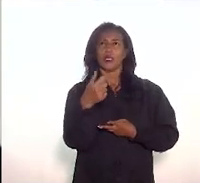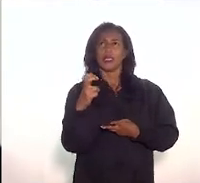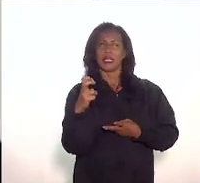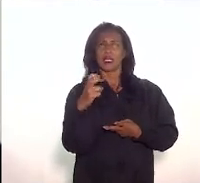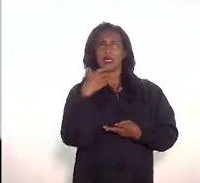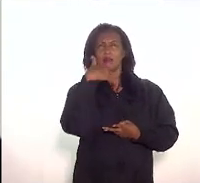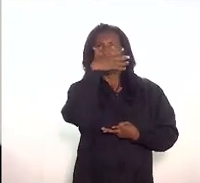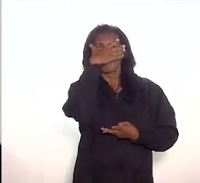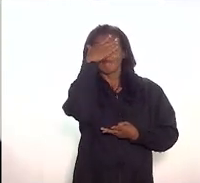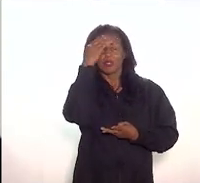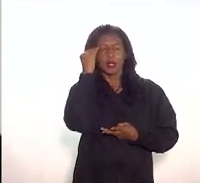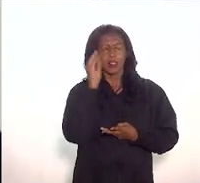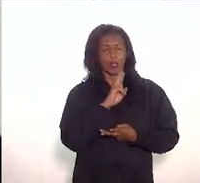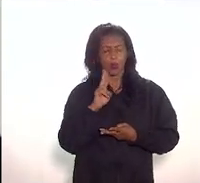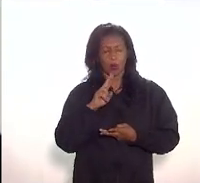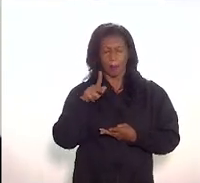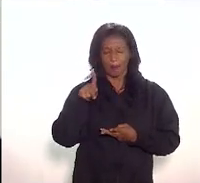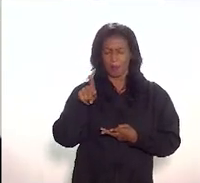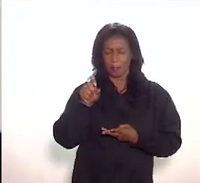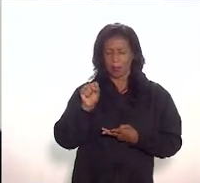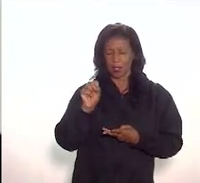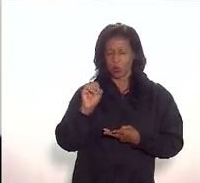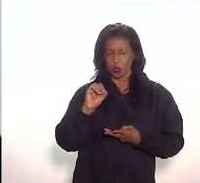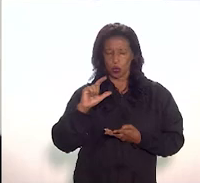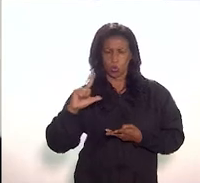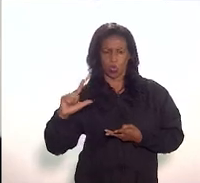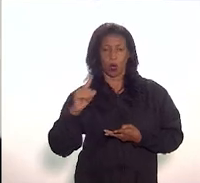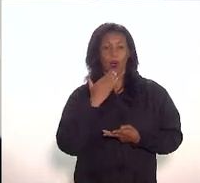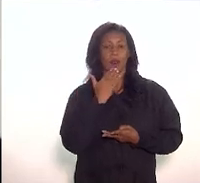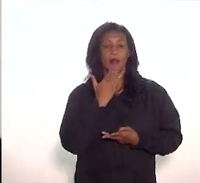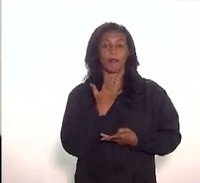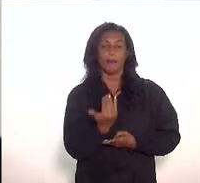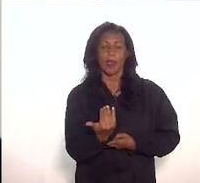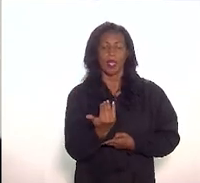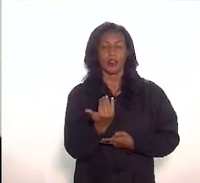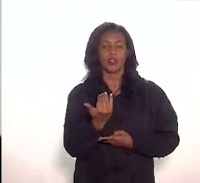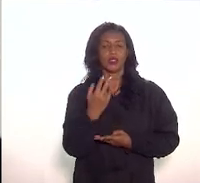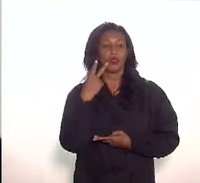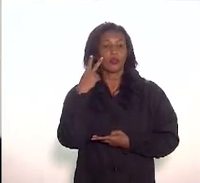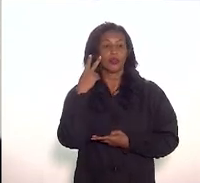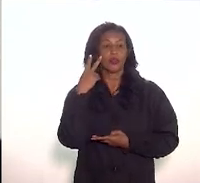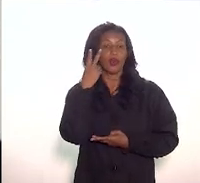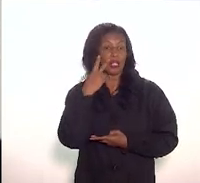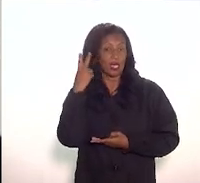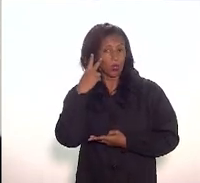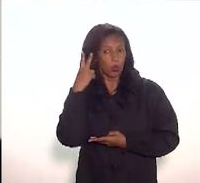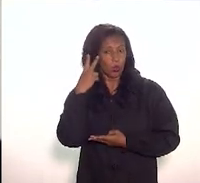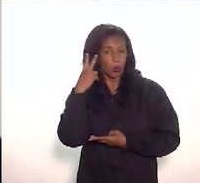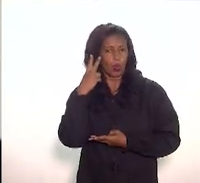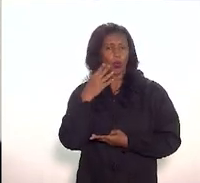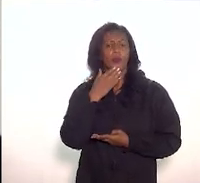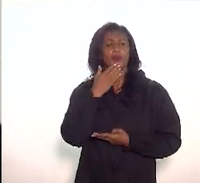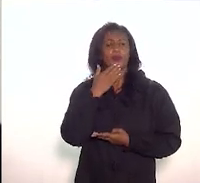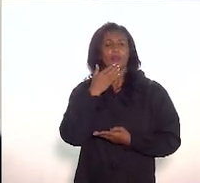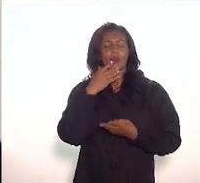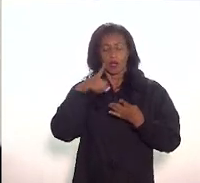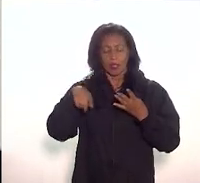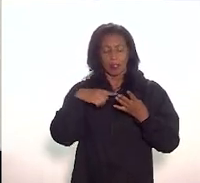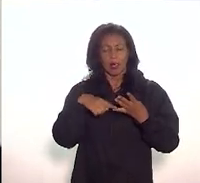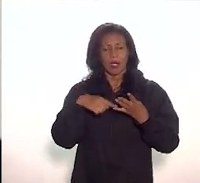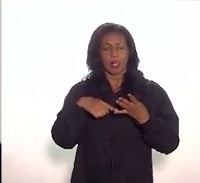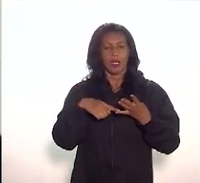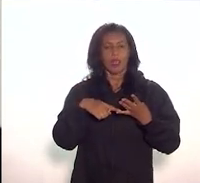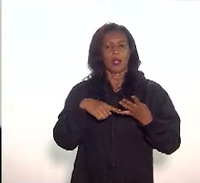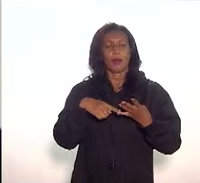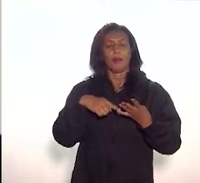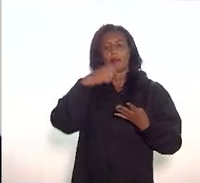esqueci o nome do pessoal, ele pede, deputado não, vereador, ele pede o tombamento definitivo, o Eduardo Paes prefeito na